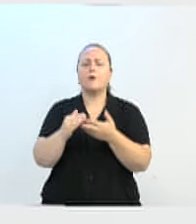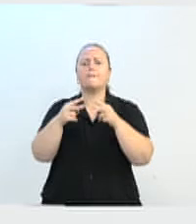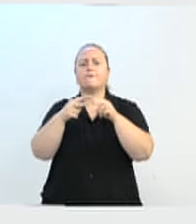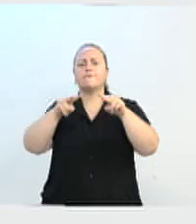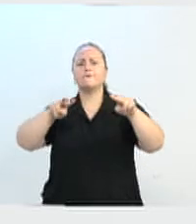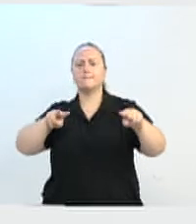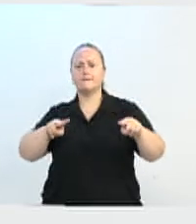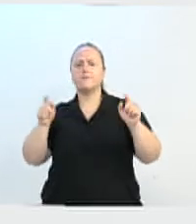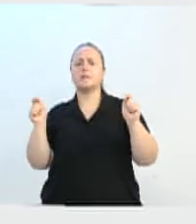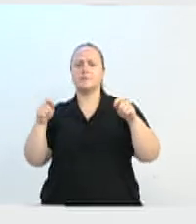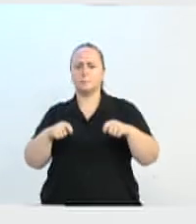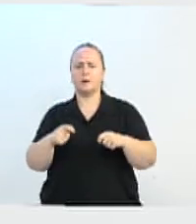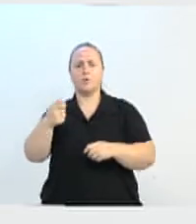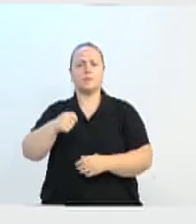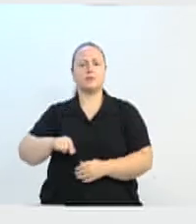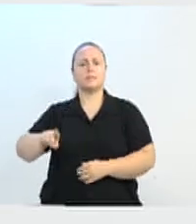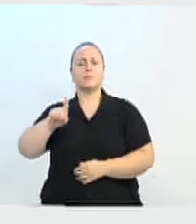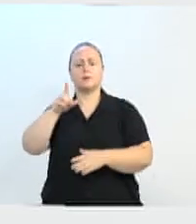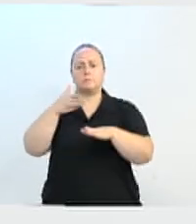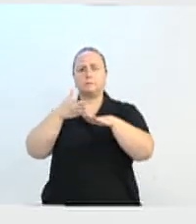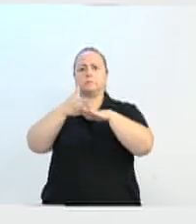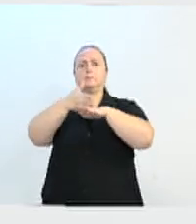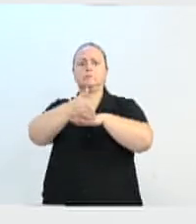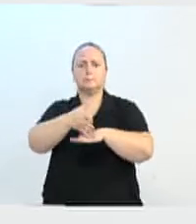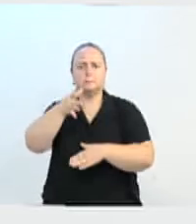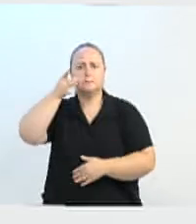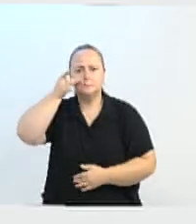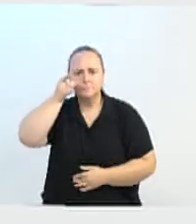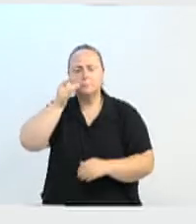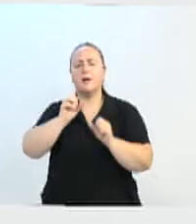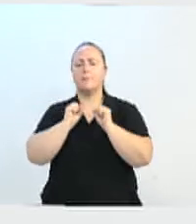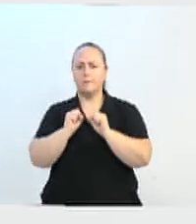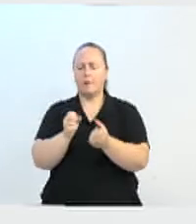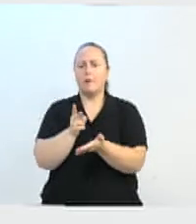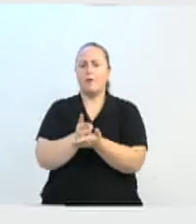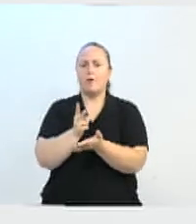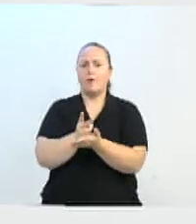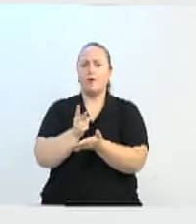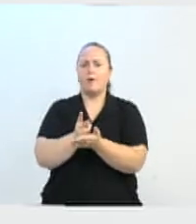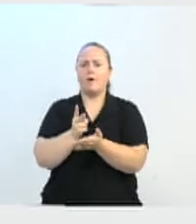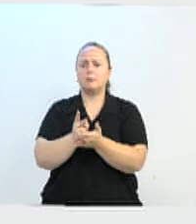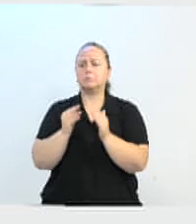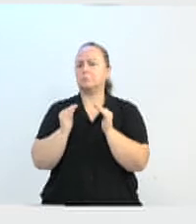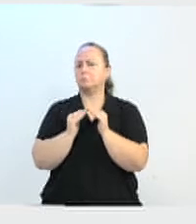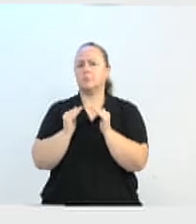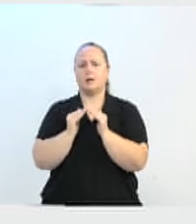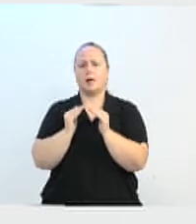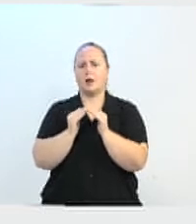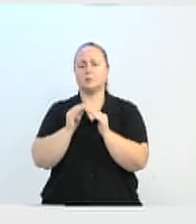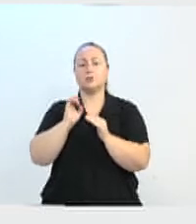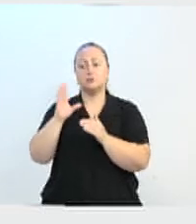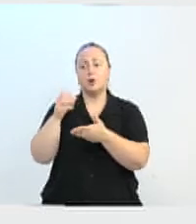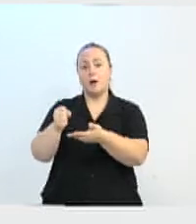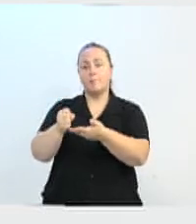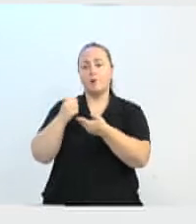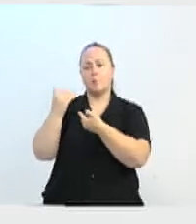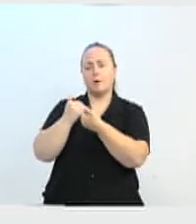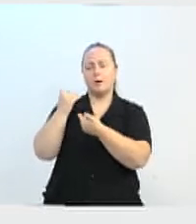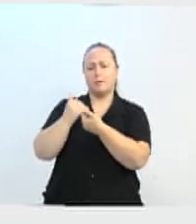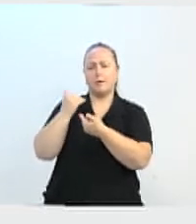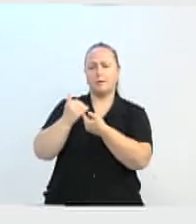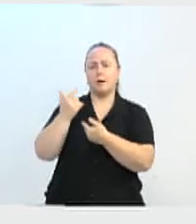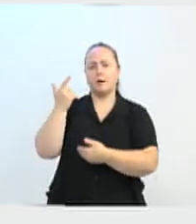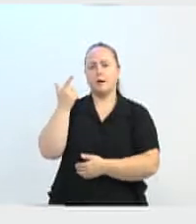Ou seja, o pessoal não precisa necessariamente ir para lá. Ele pode continuar trabalhando na sua garagem em casa e só receber todo o apoio para desenvolver isso,